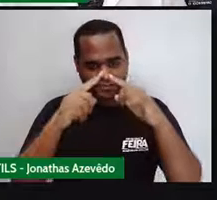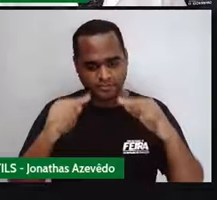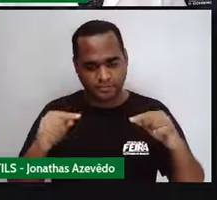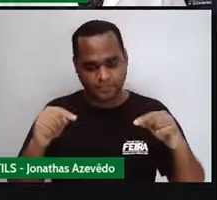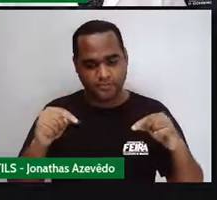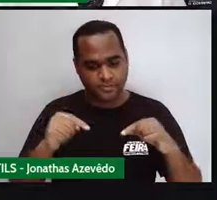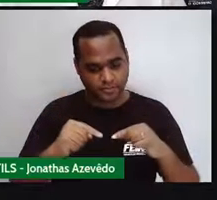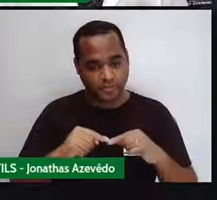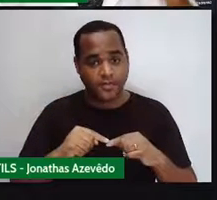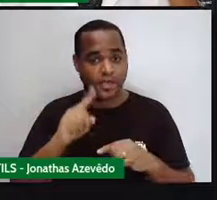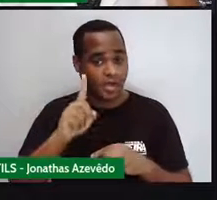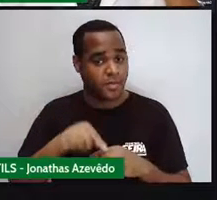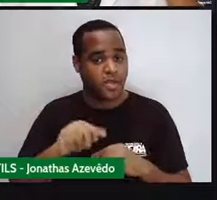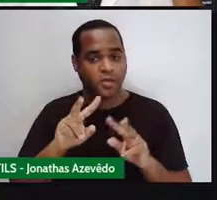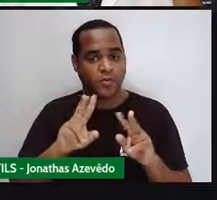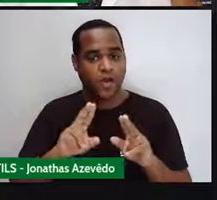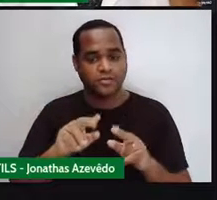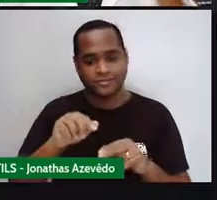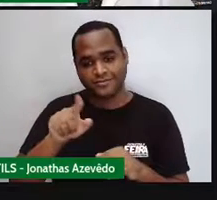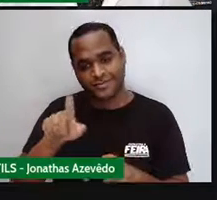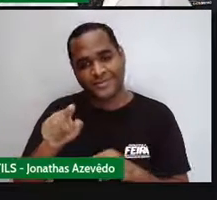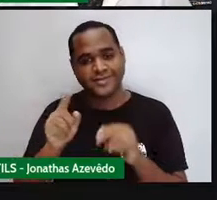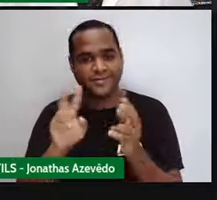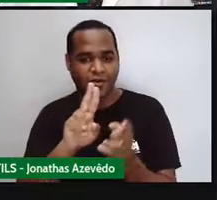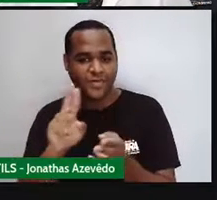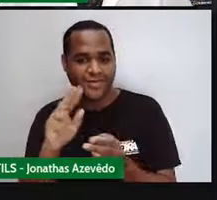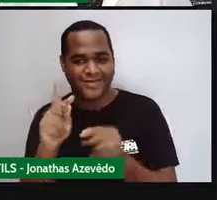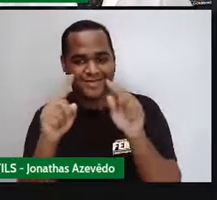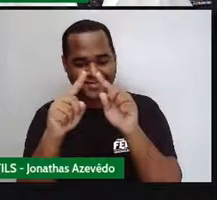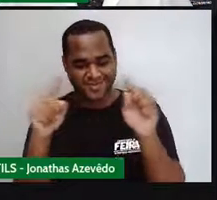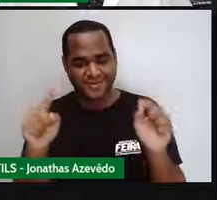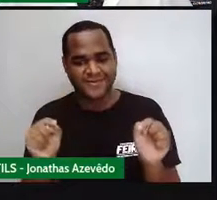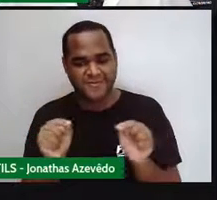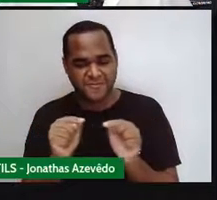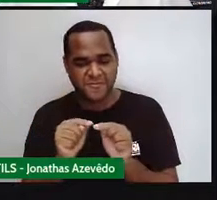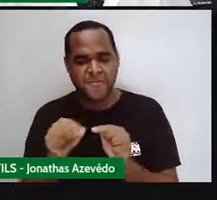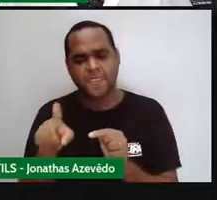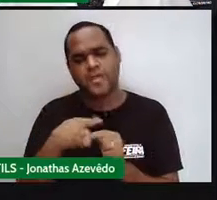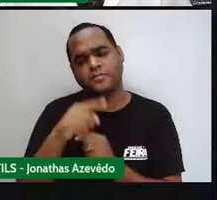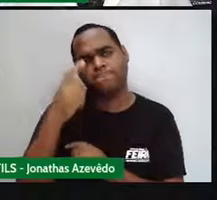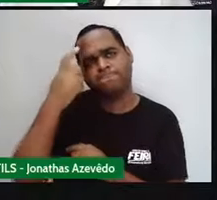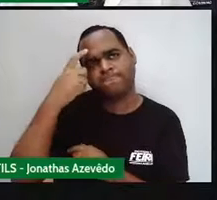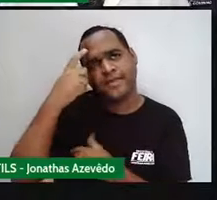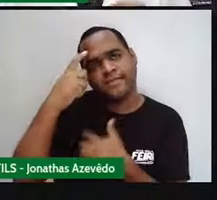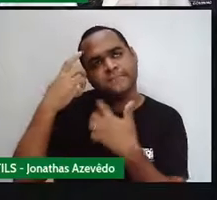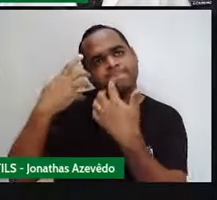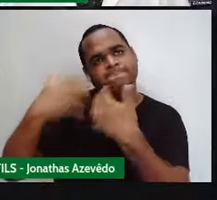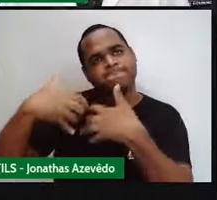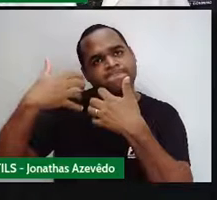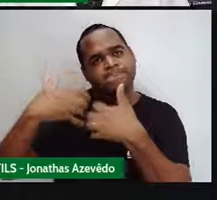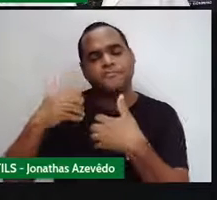Quadrilátero. Então, na sua cabecinha, talvez, você já esteja pensando assim. Professor,